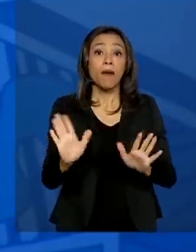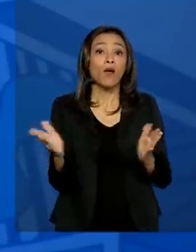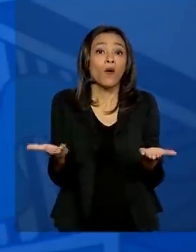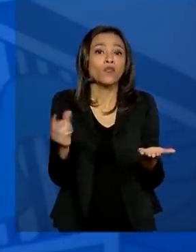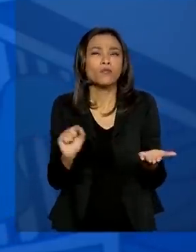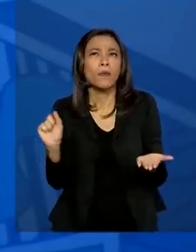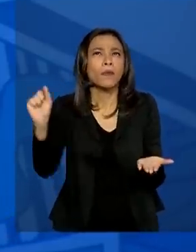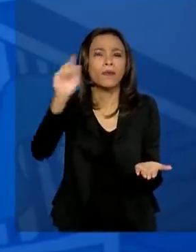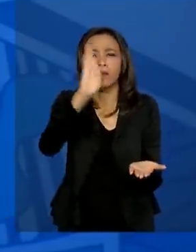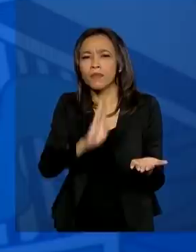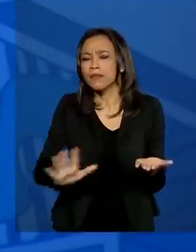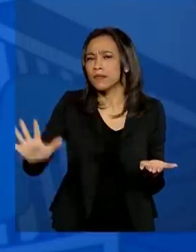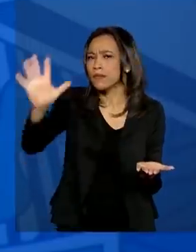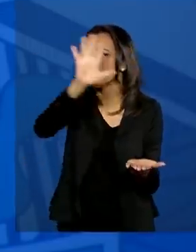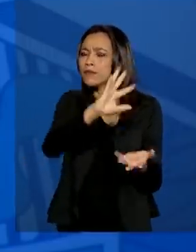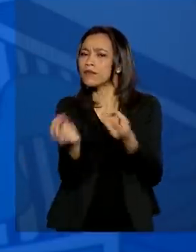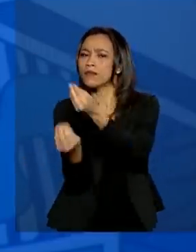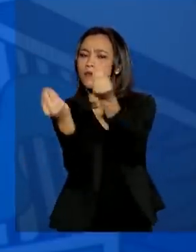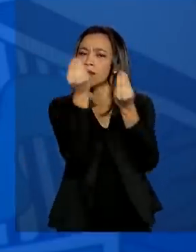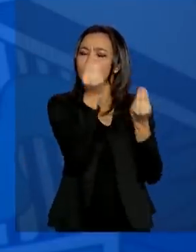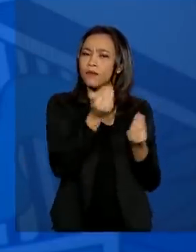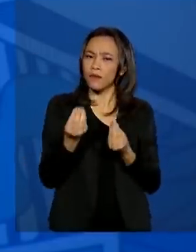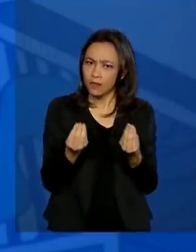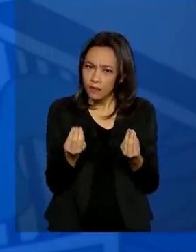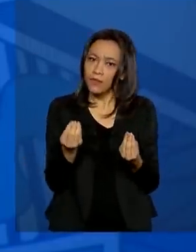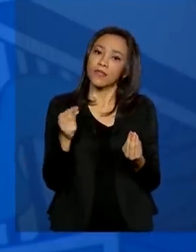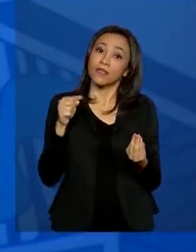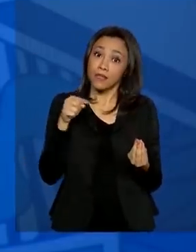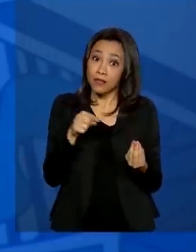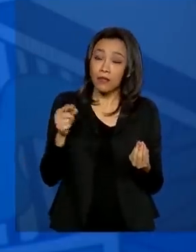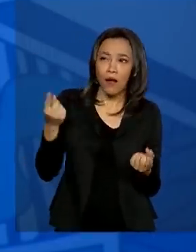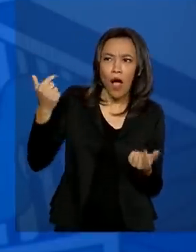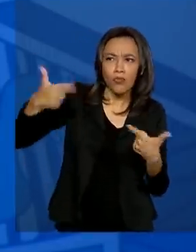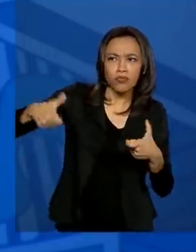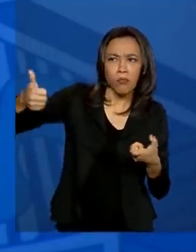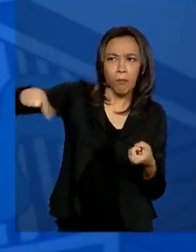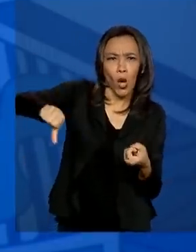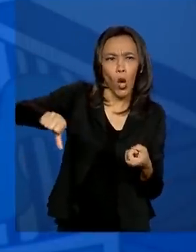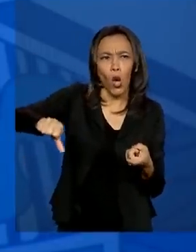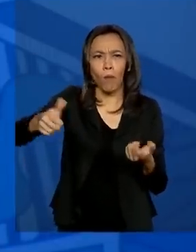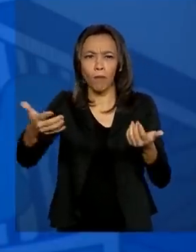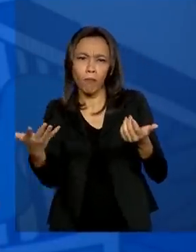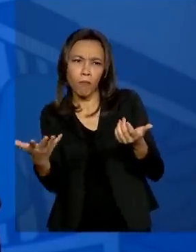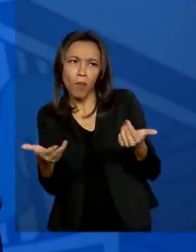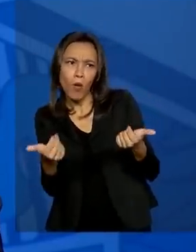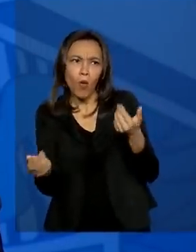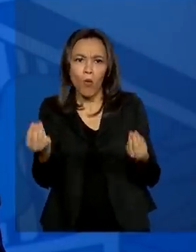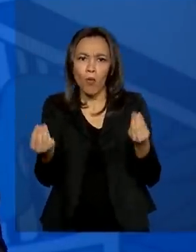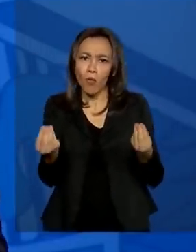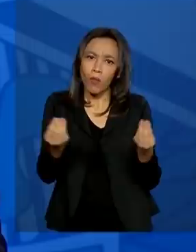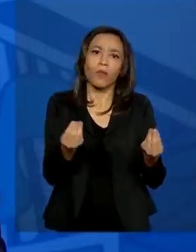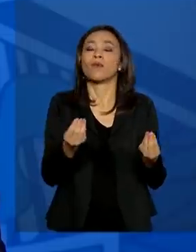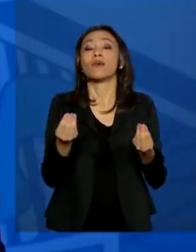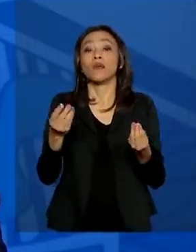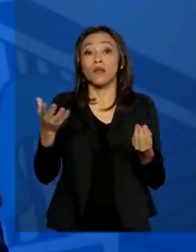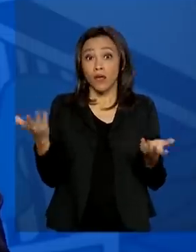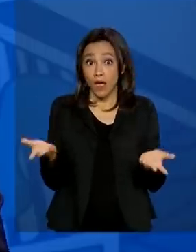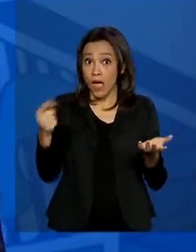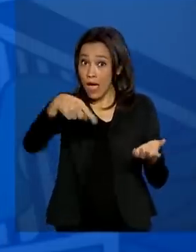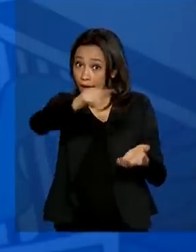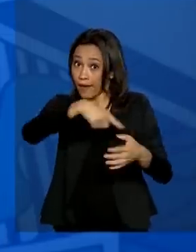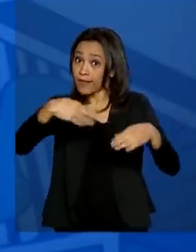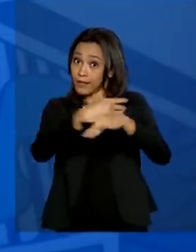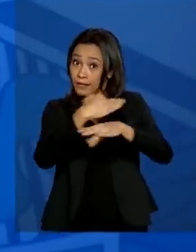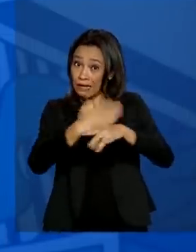todo e a gente vê linhas de tendência, de lugares onde aquilo pode piorar. E a gente vai trabalhar não só aquelas cidades que hoje já têm